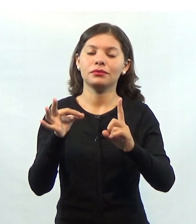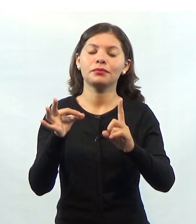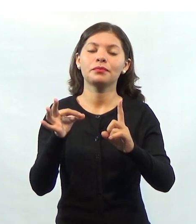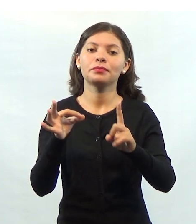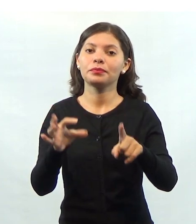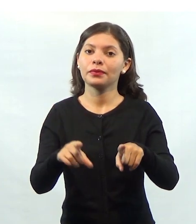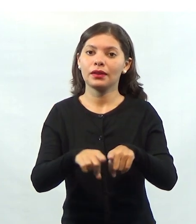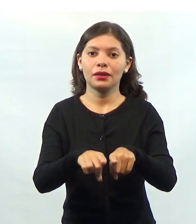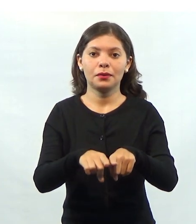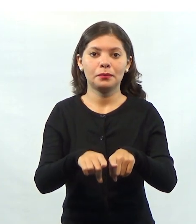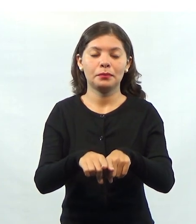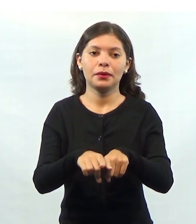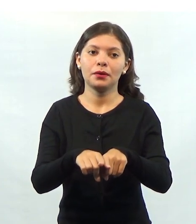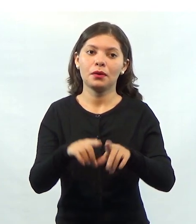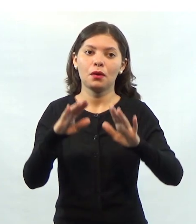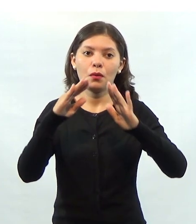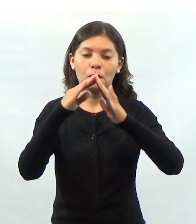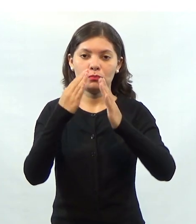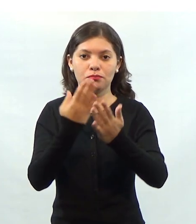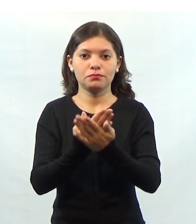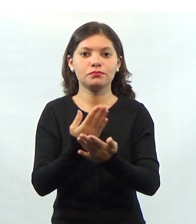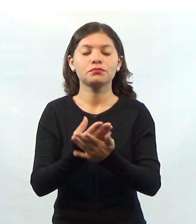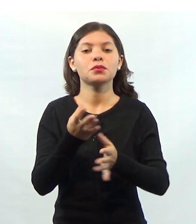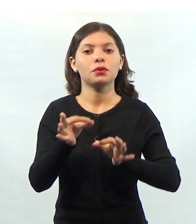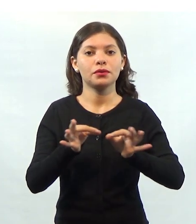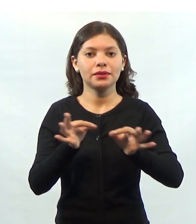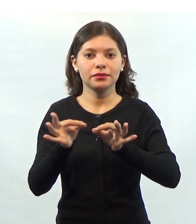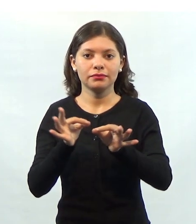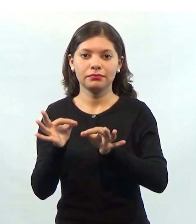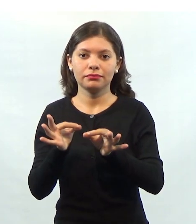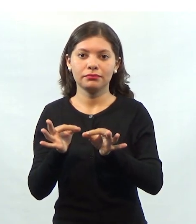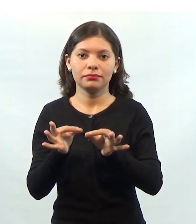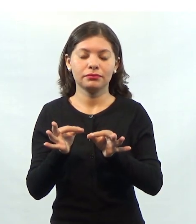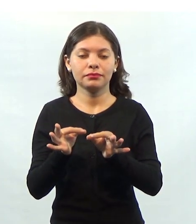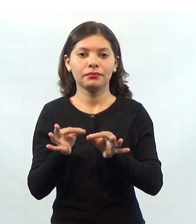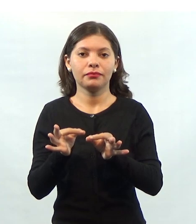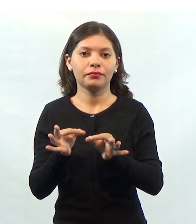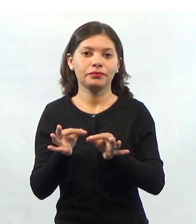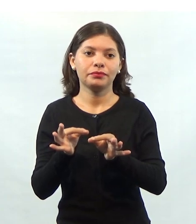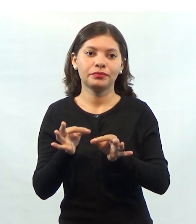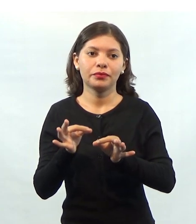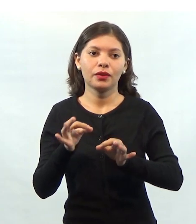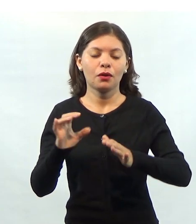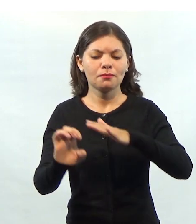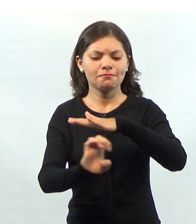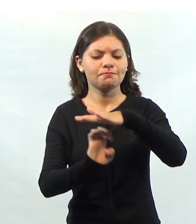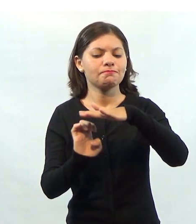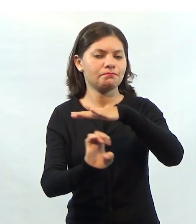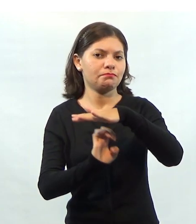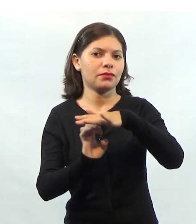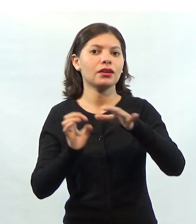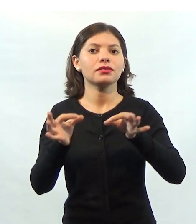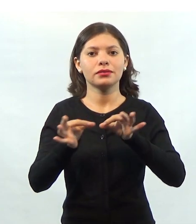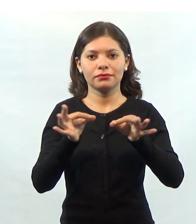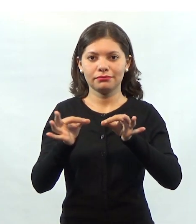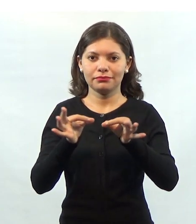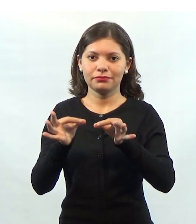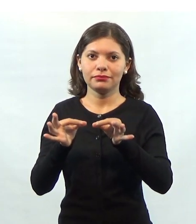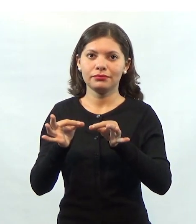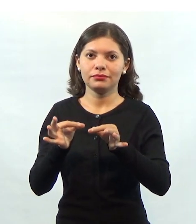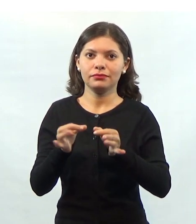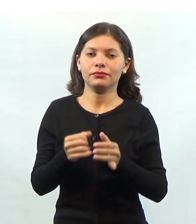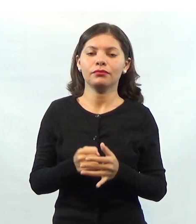uma escola, uma organização. Uma empresa é uma organização.